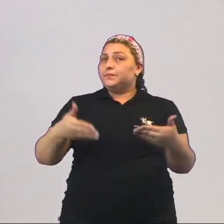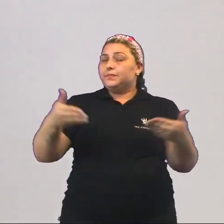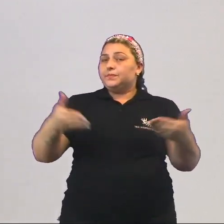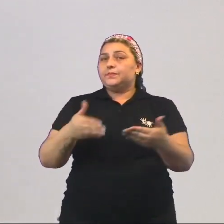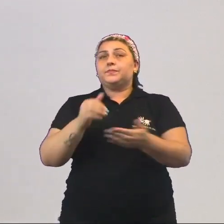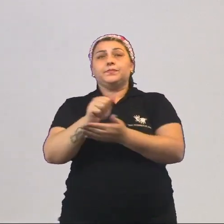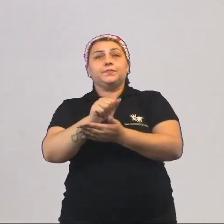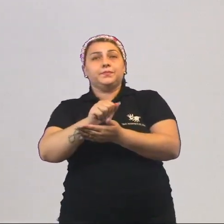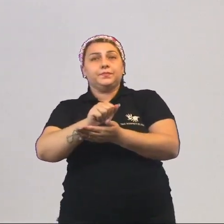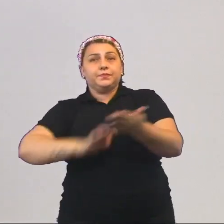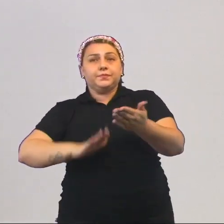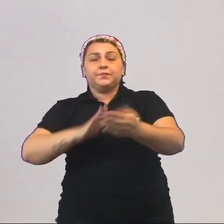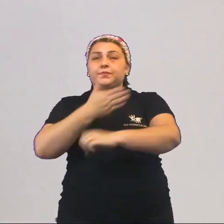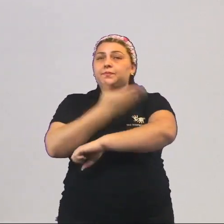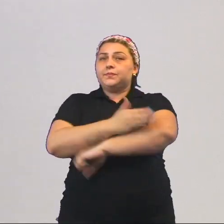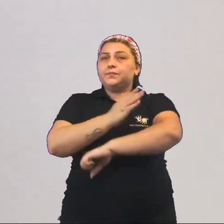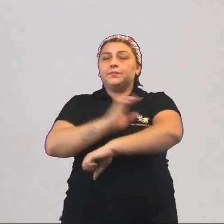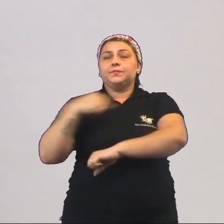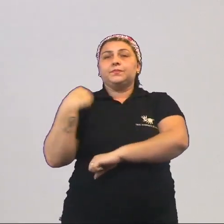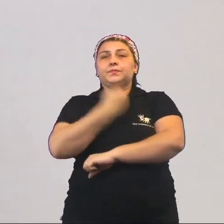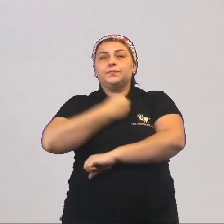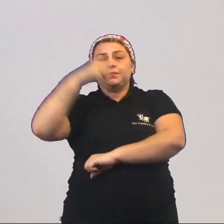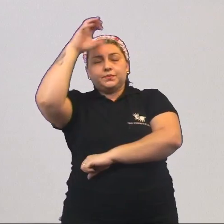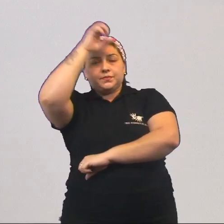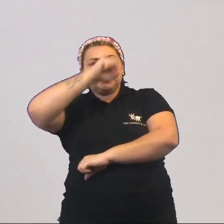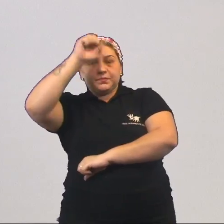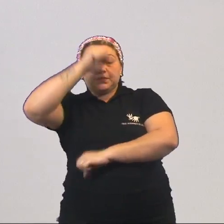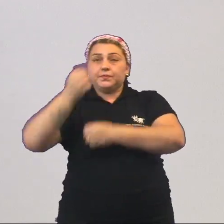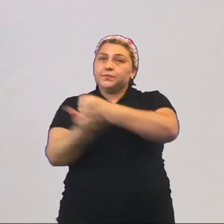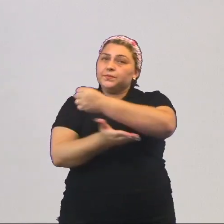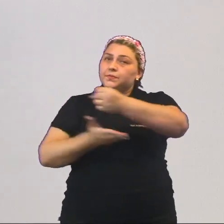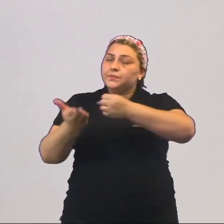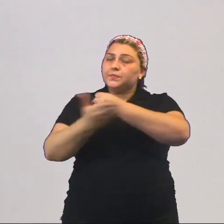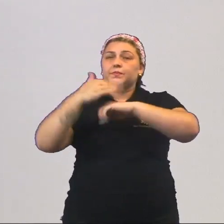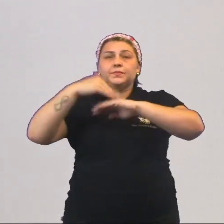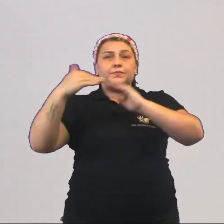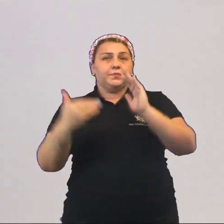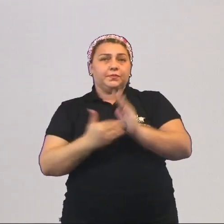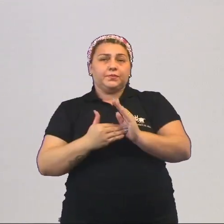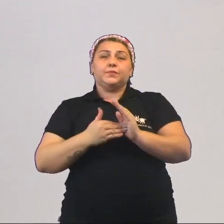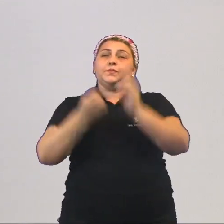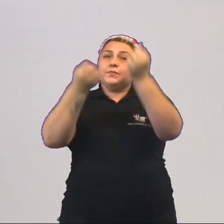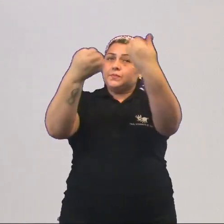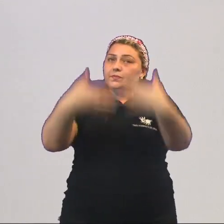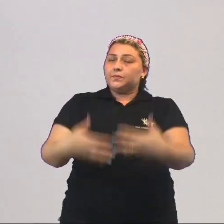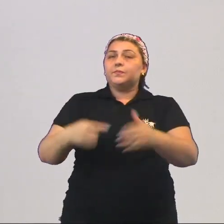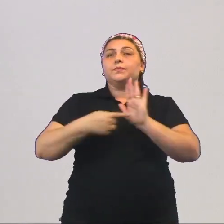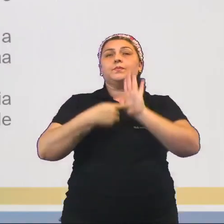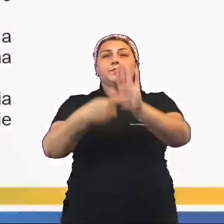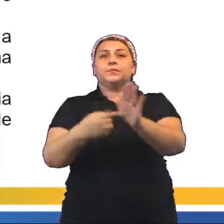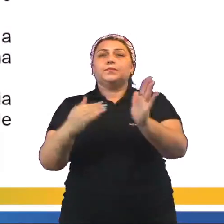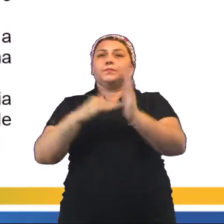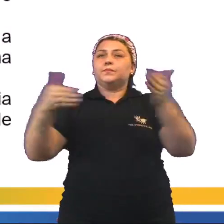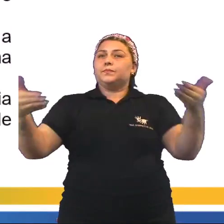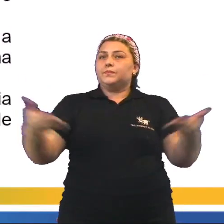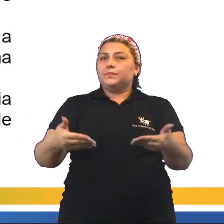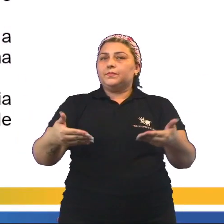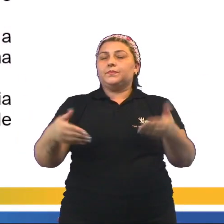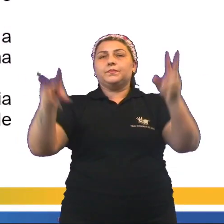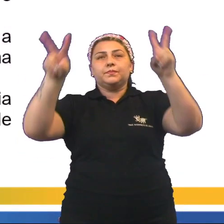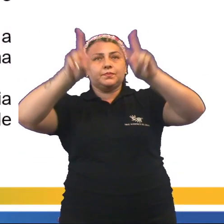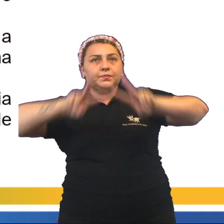nós vamos exercitar o nosso aprendizado, baseado em todas as considerações apresentadas até agora.